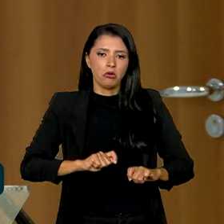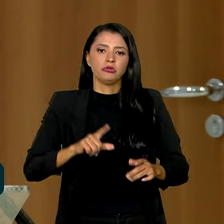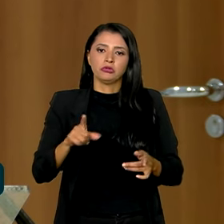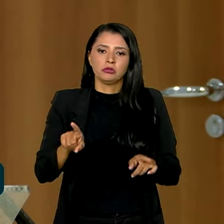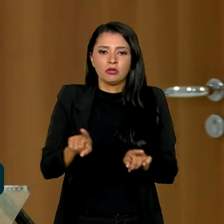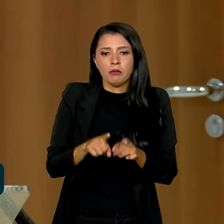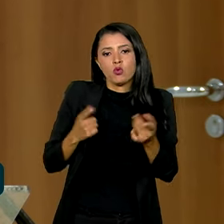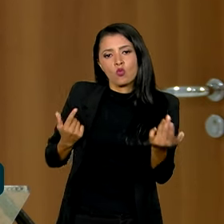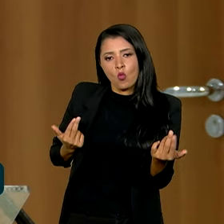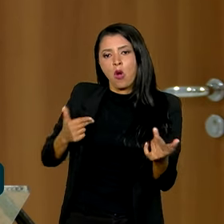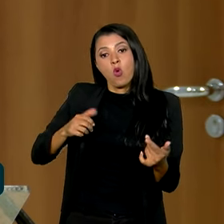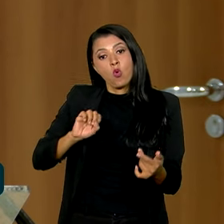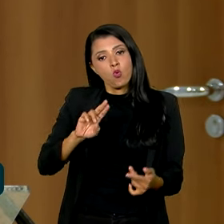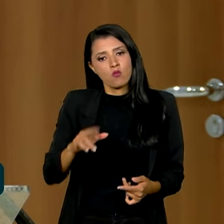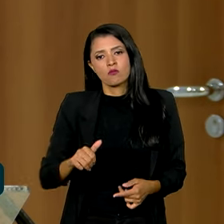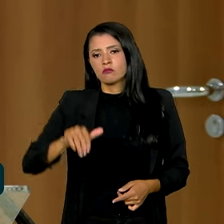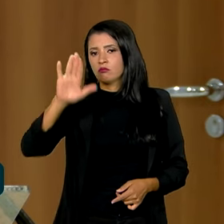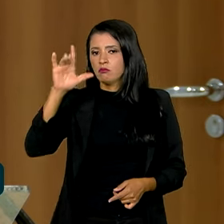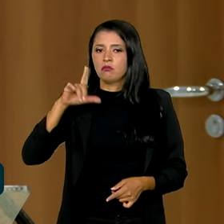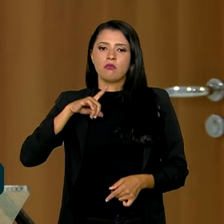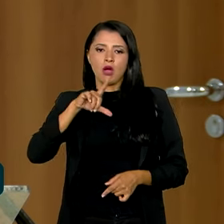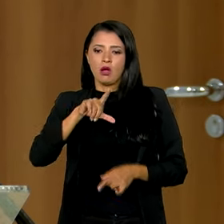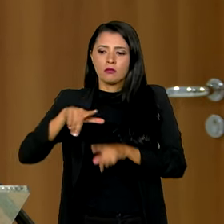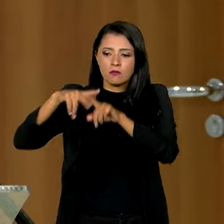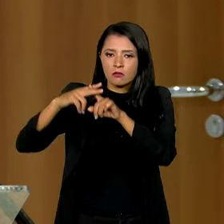tanto quanto, até talvez mais, a questão da manutenção do veículo. Como...